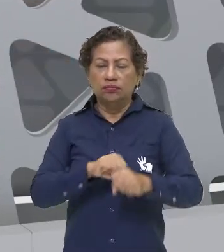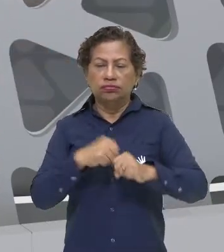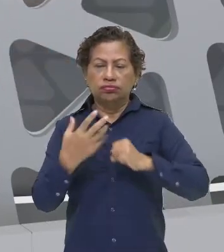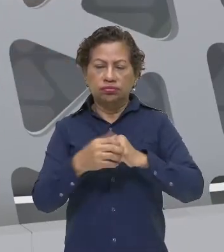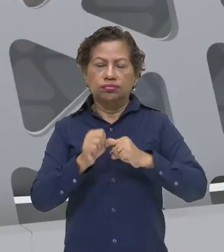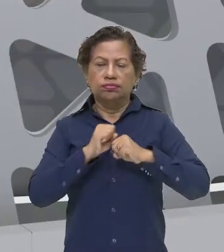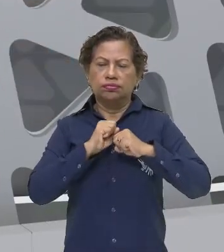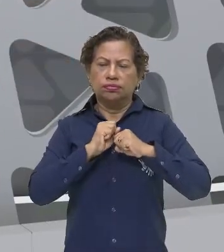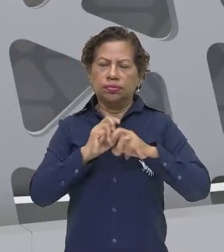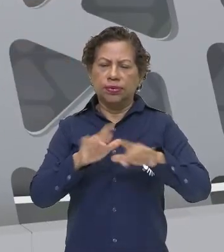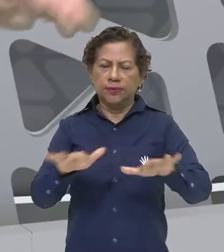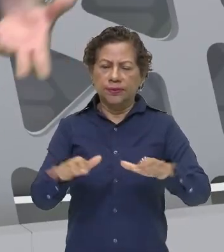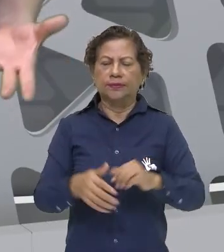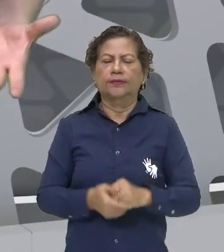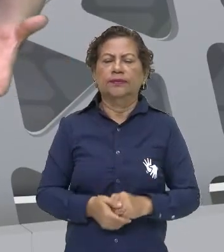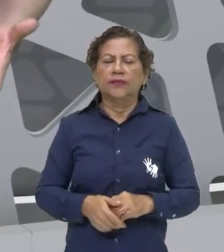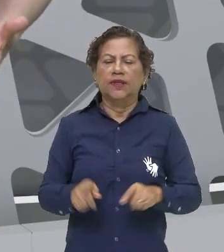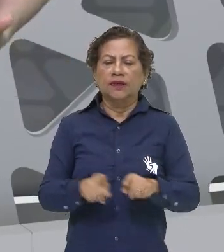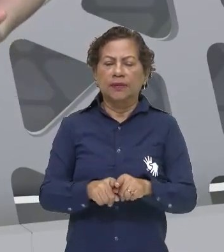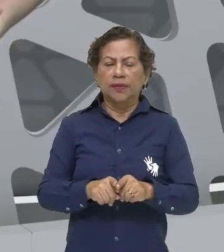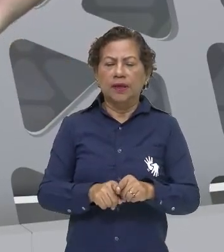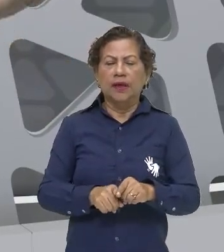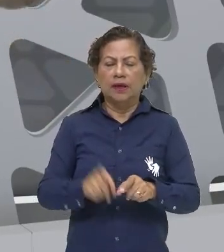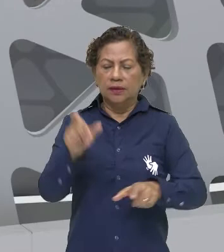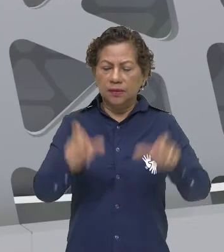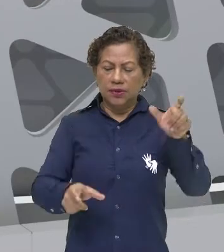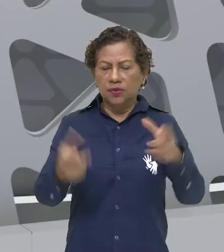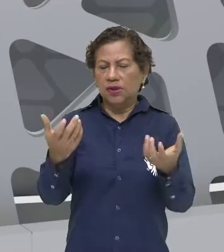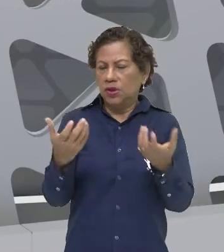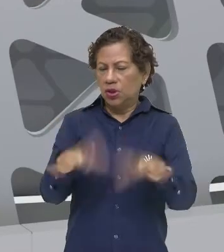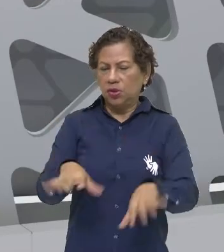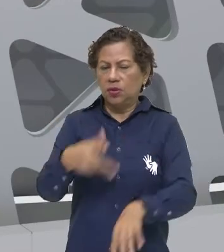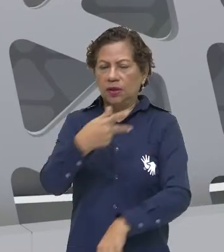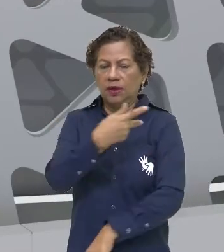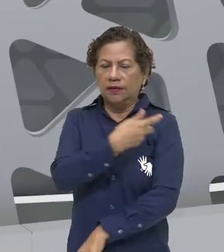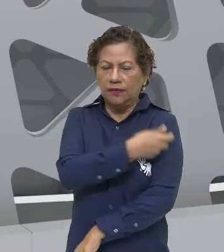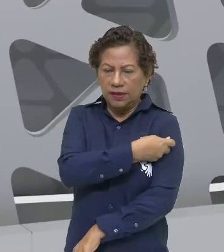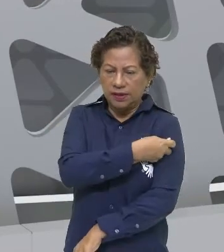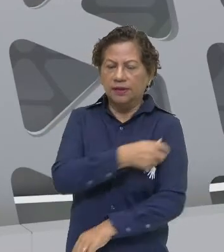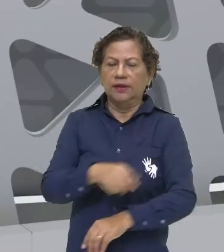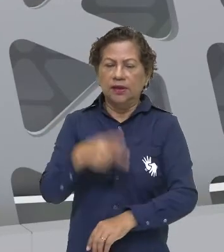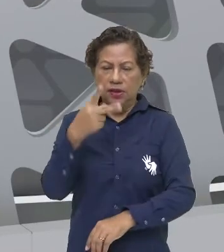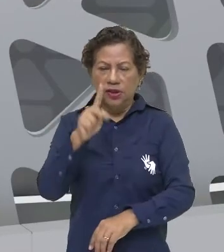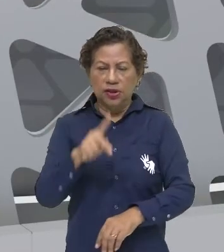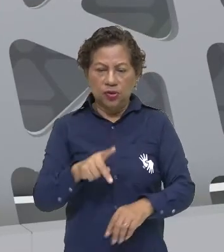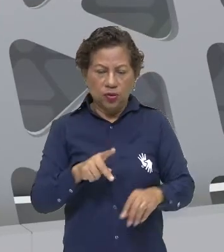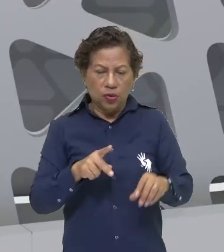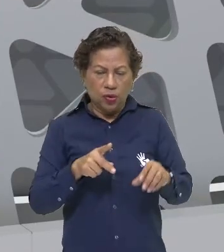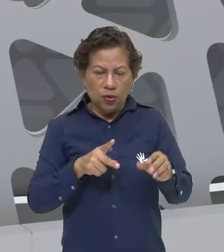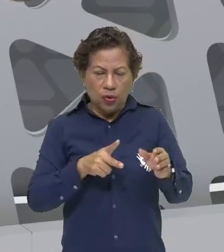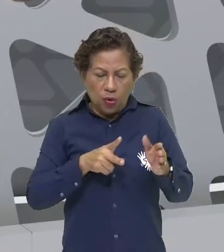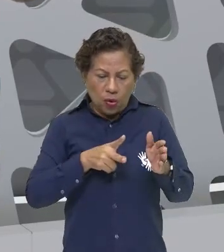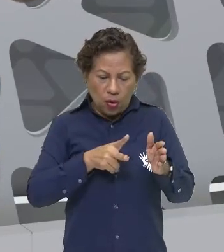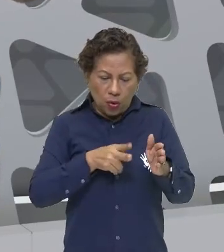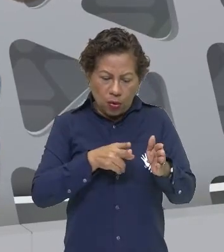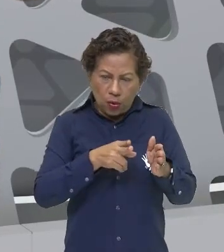sobre as pessoas que ainda não querem se vacinar. Pega esse texto e corta aleatoriamente